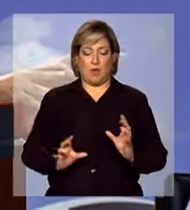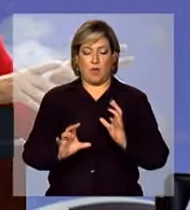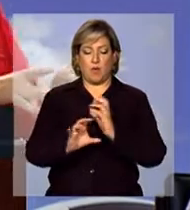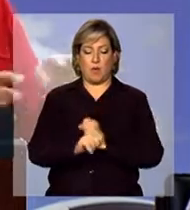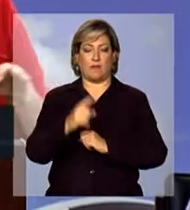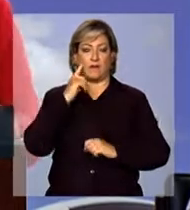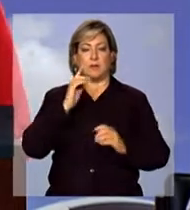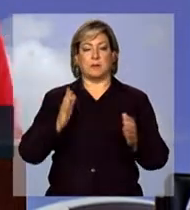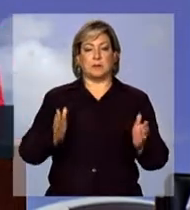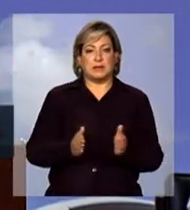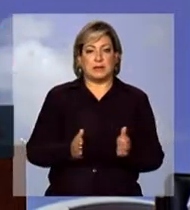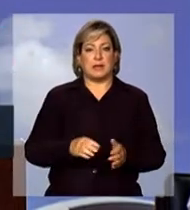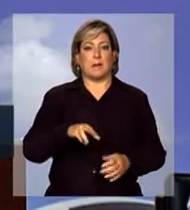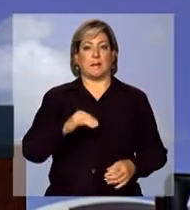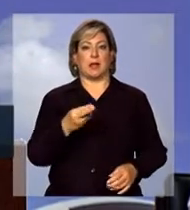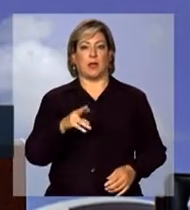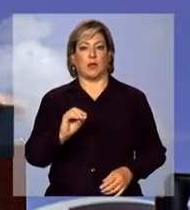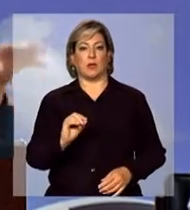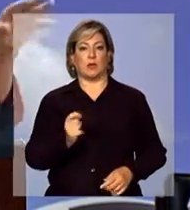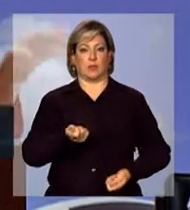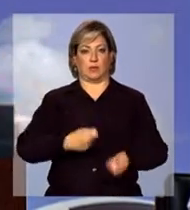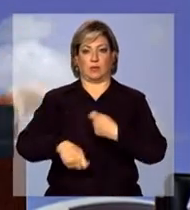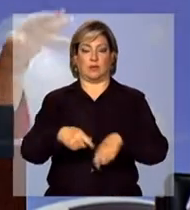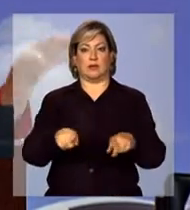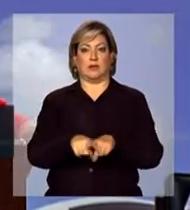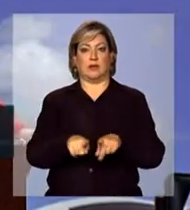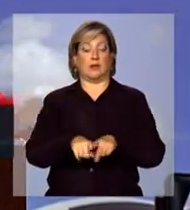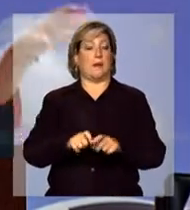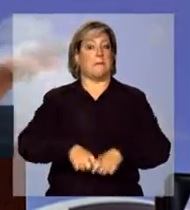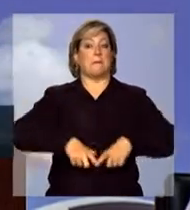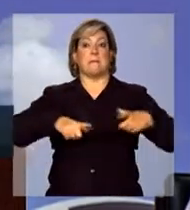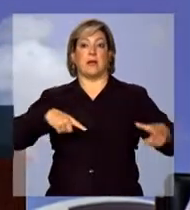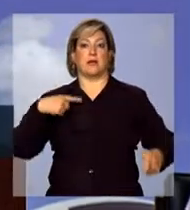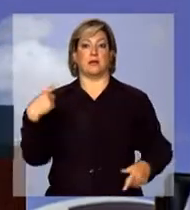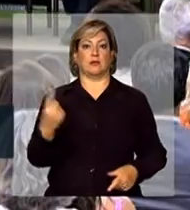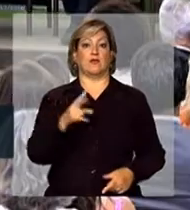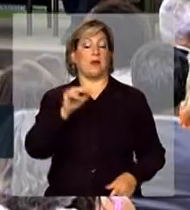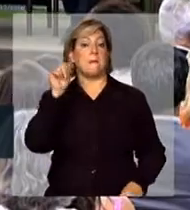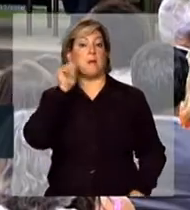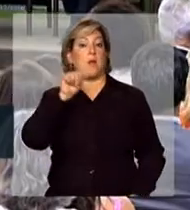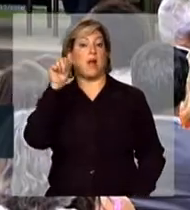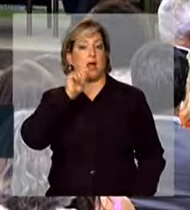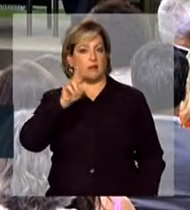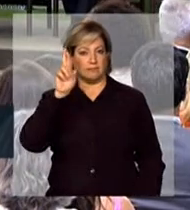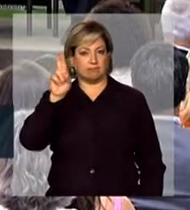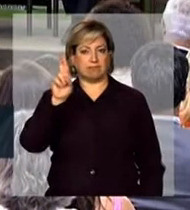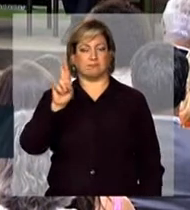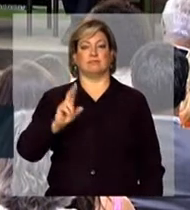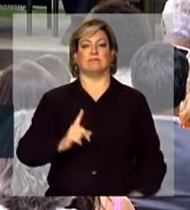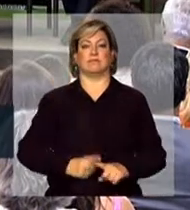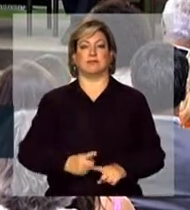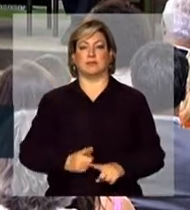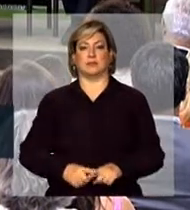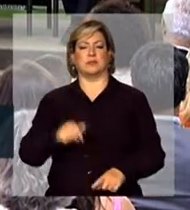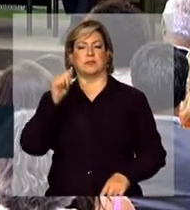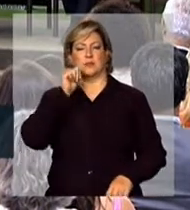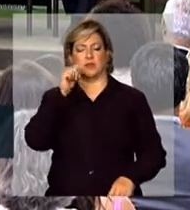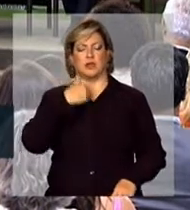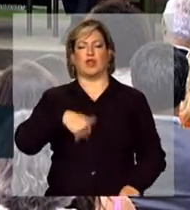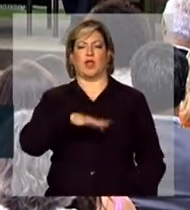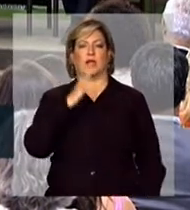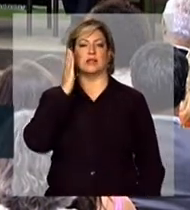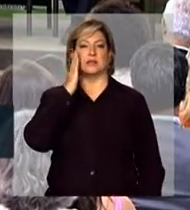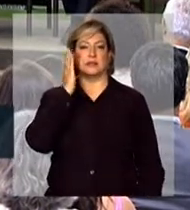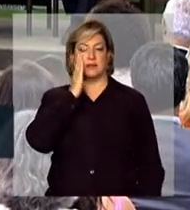pequena e do microempreendedor, a grande maioria vai ser mulheres. Mulher, nós sabemos,